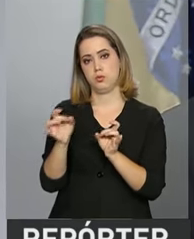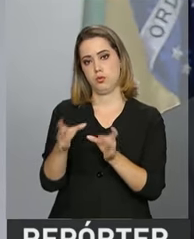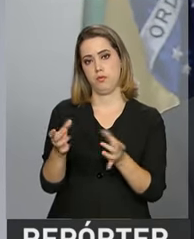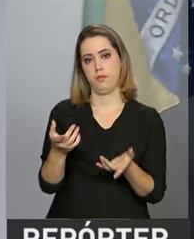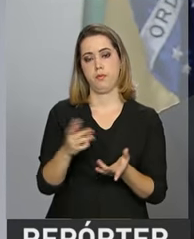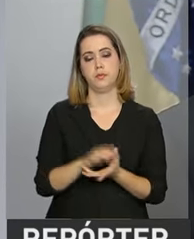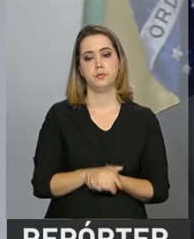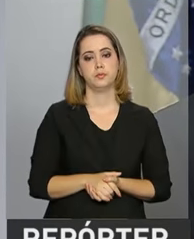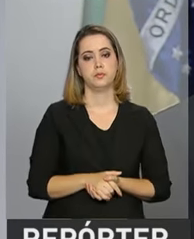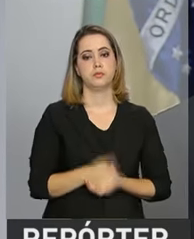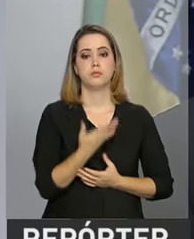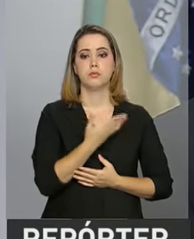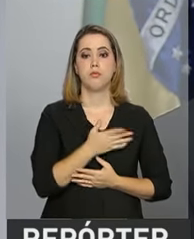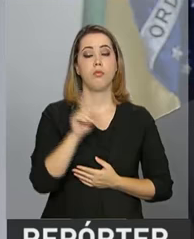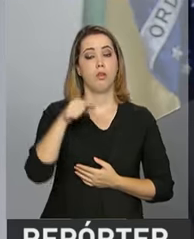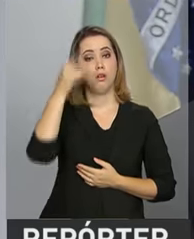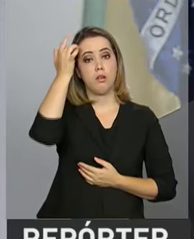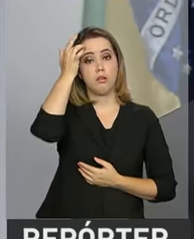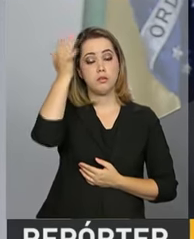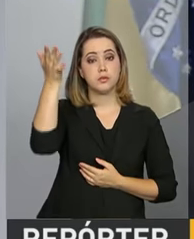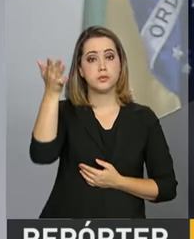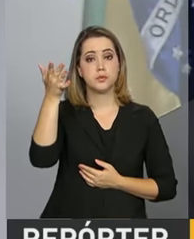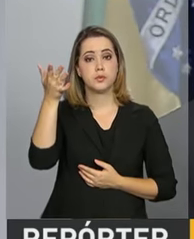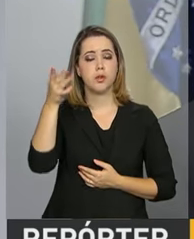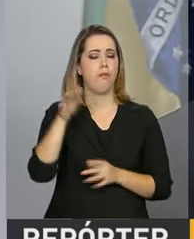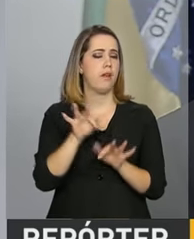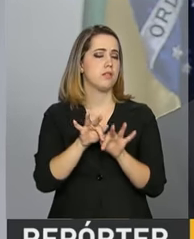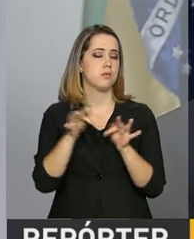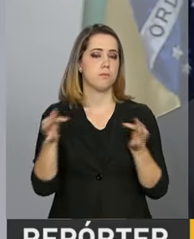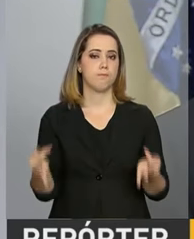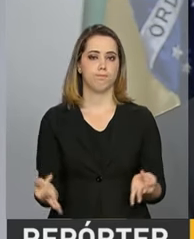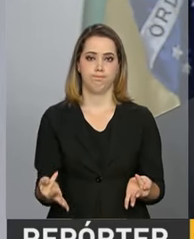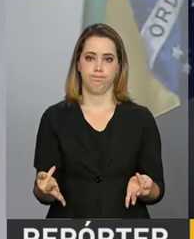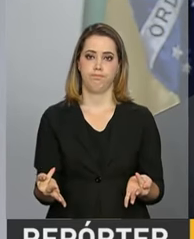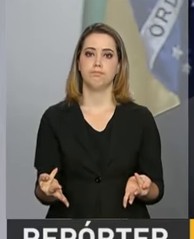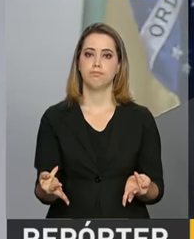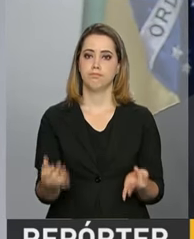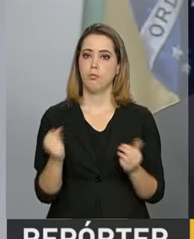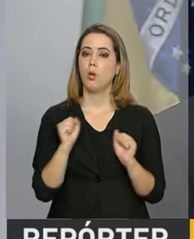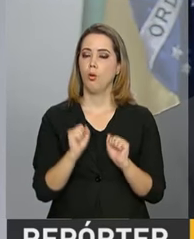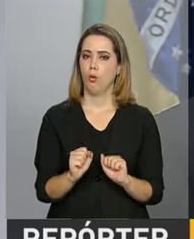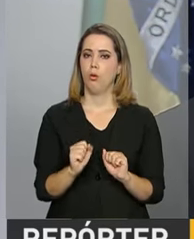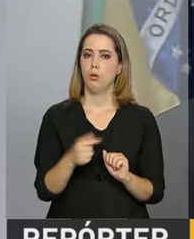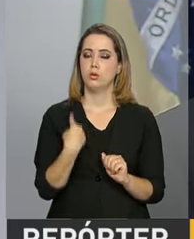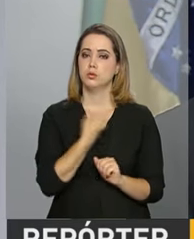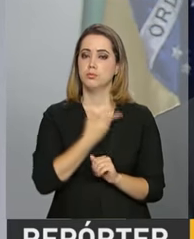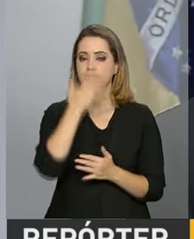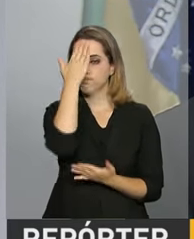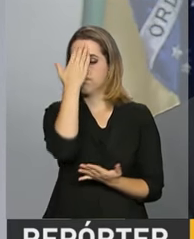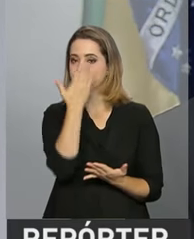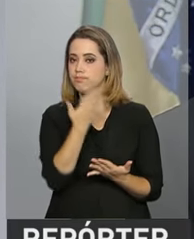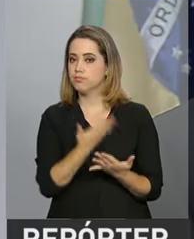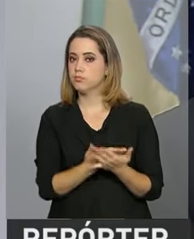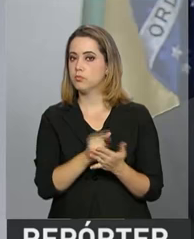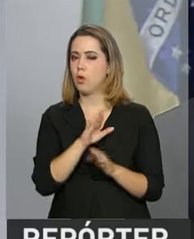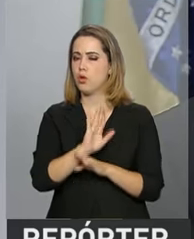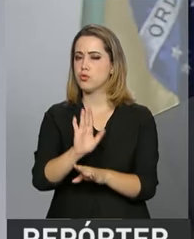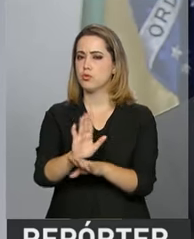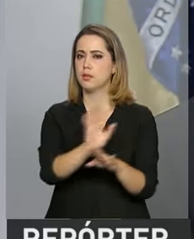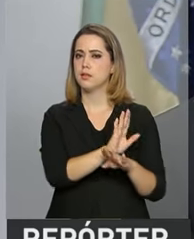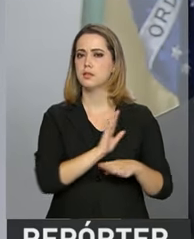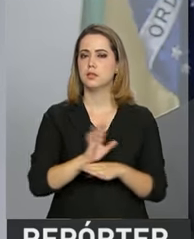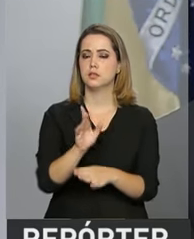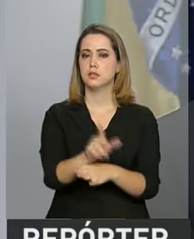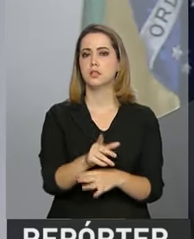ferramenta fácil, uma ferramenta didática, simples, amigável e por isso nós acreditamos, ajudará muito